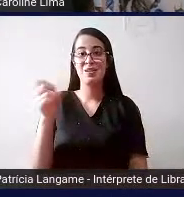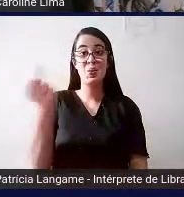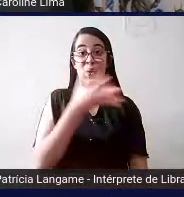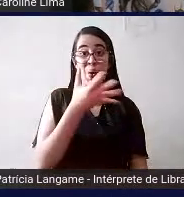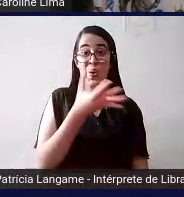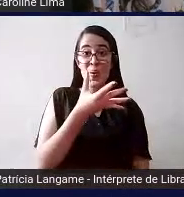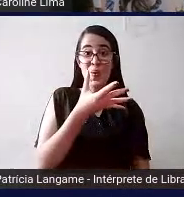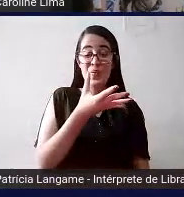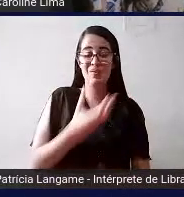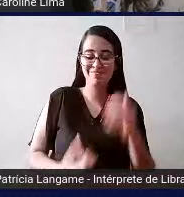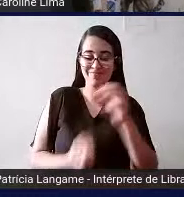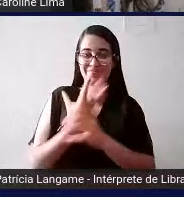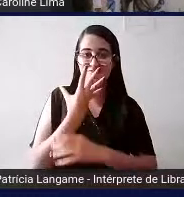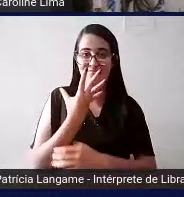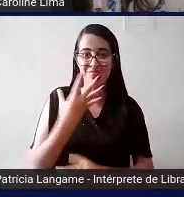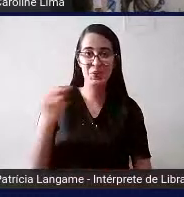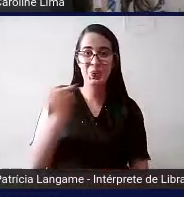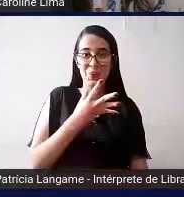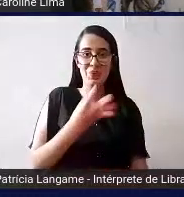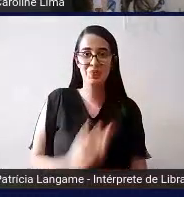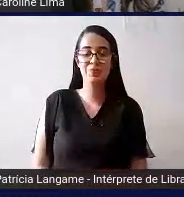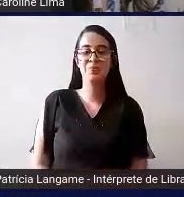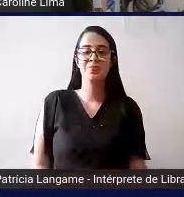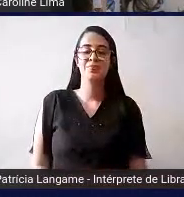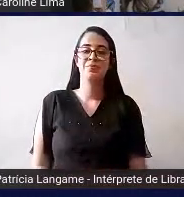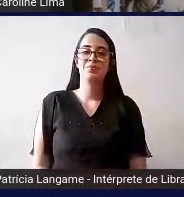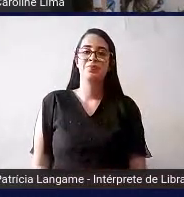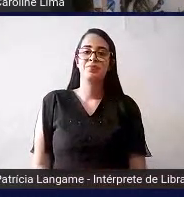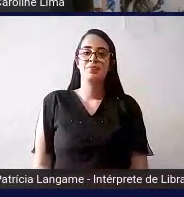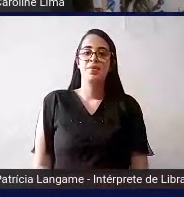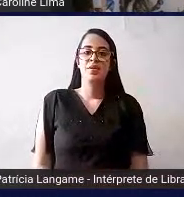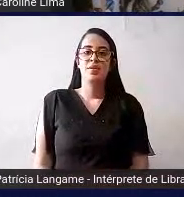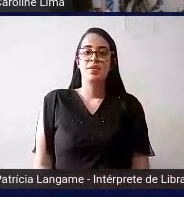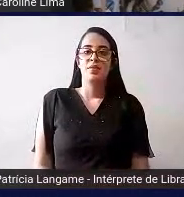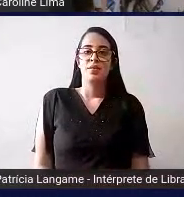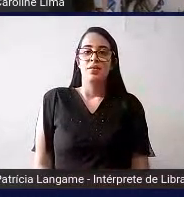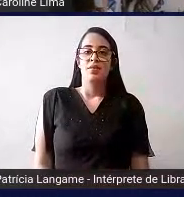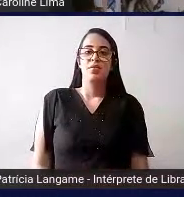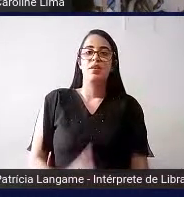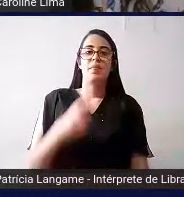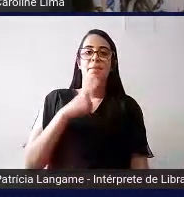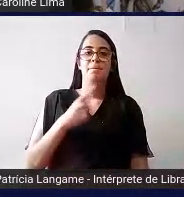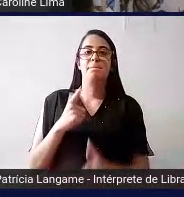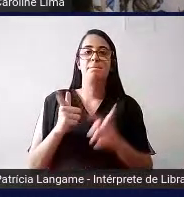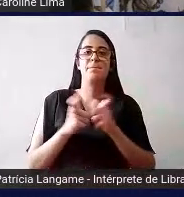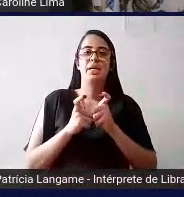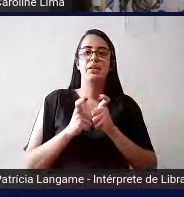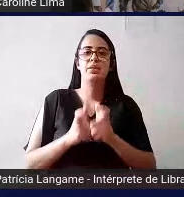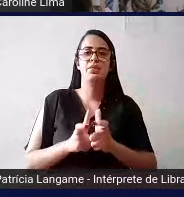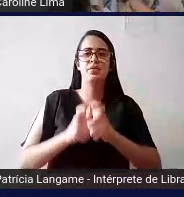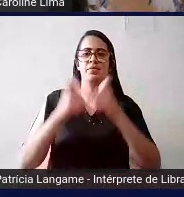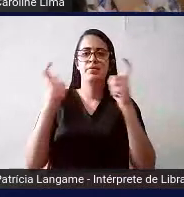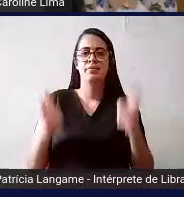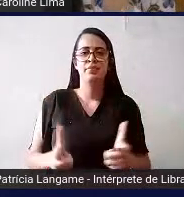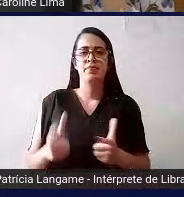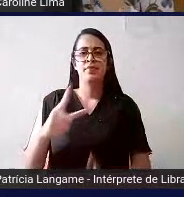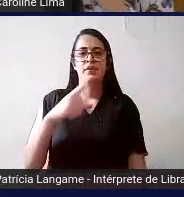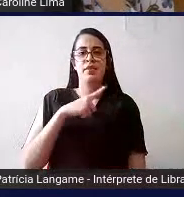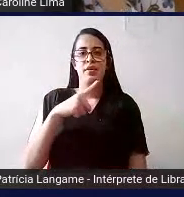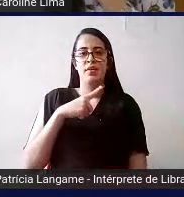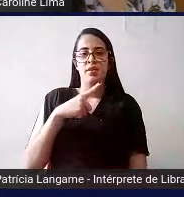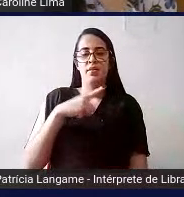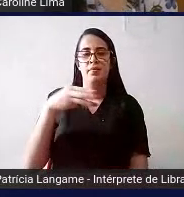recentemente é vocês têm a maioria não sei muitos de vocês têm um pacote da